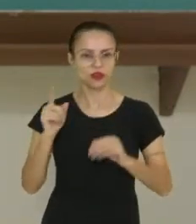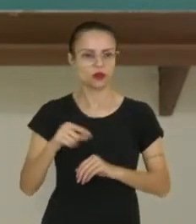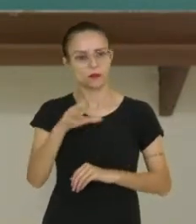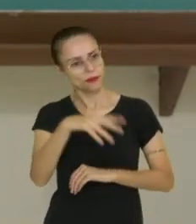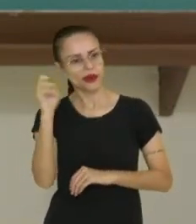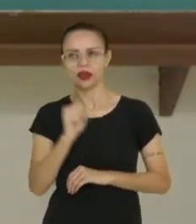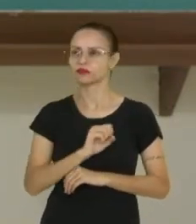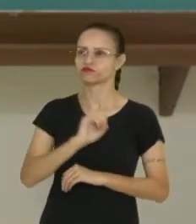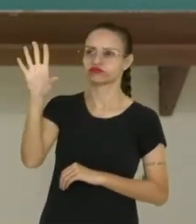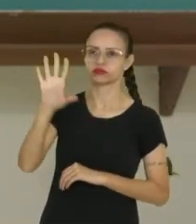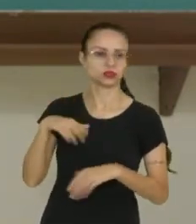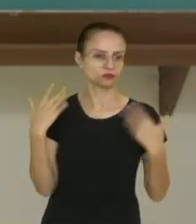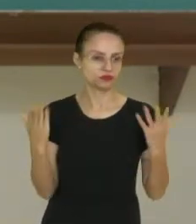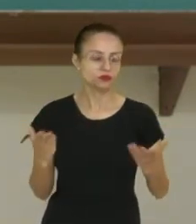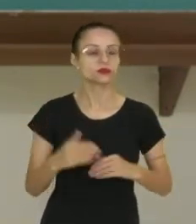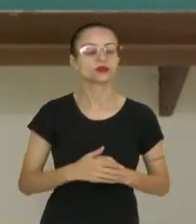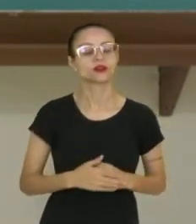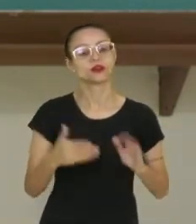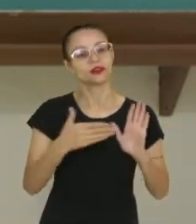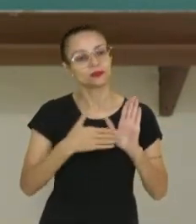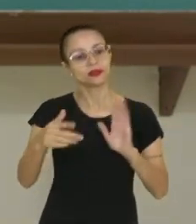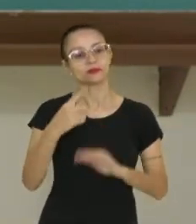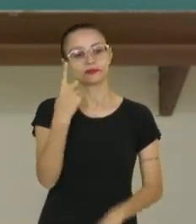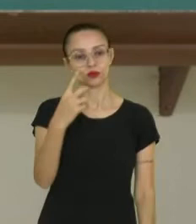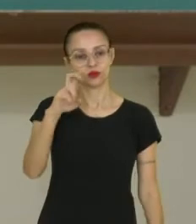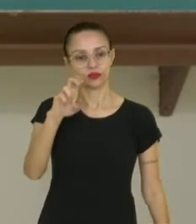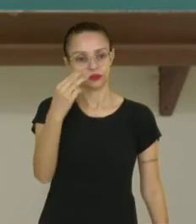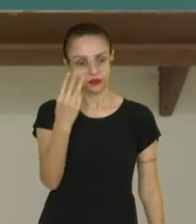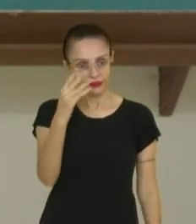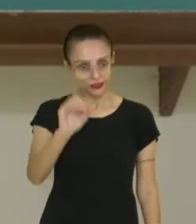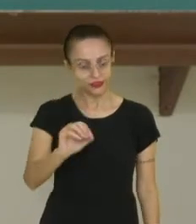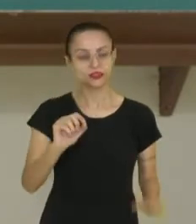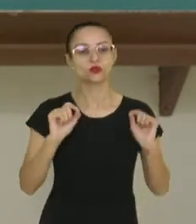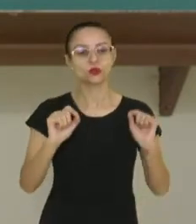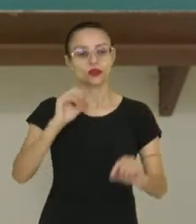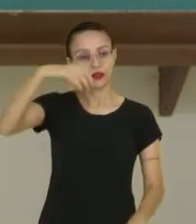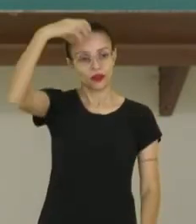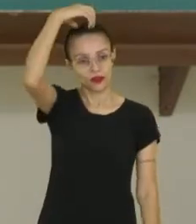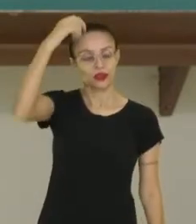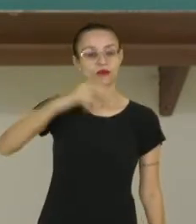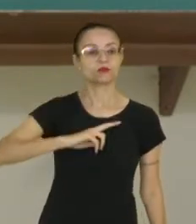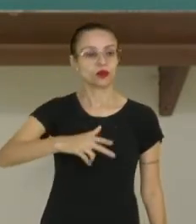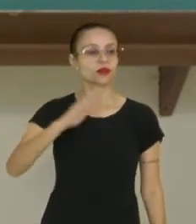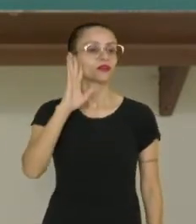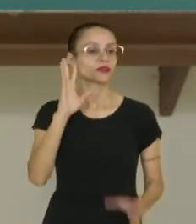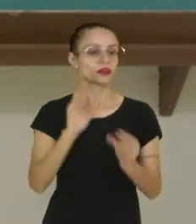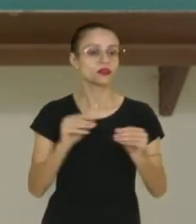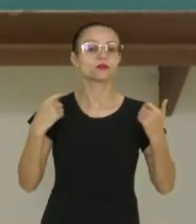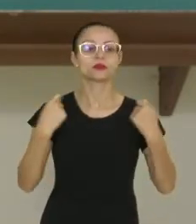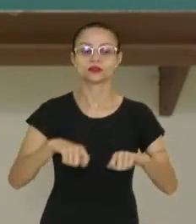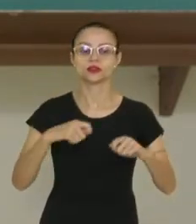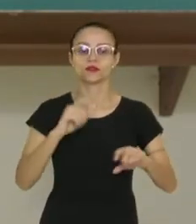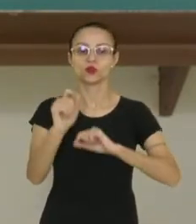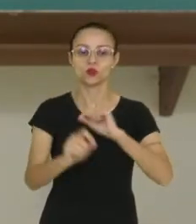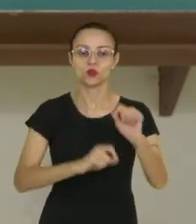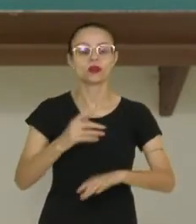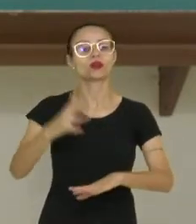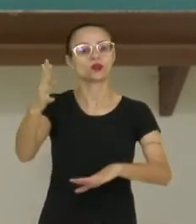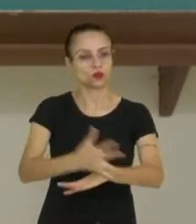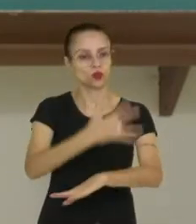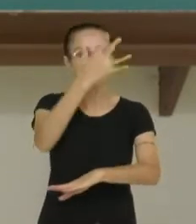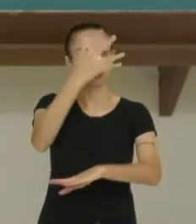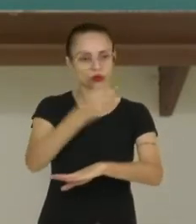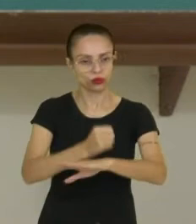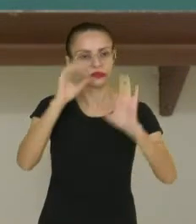as toras e levavam. A partir de 1530, então, o rei de Portugal entendeu que deveria colonizar o